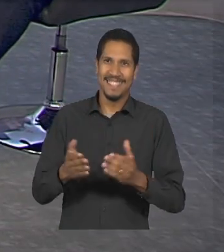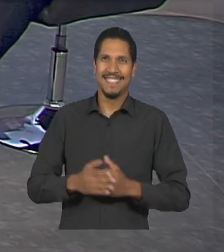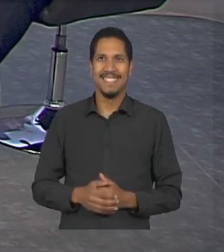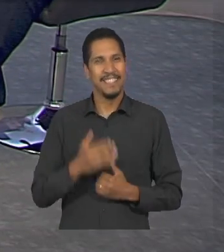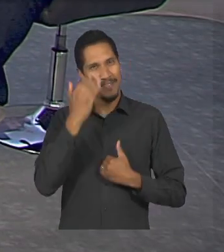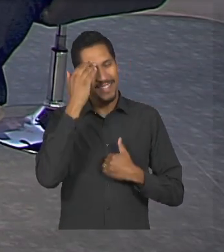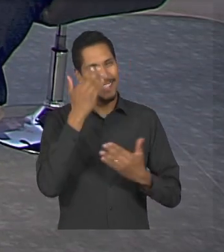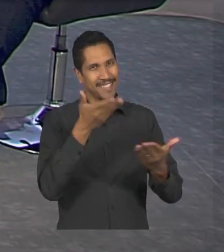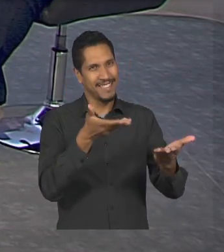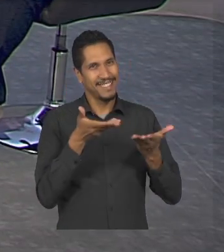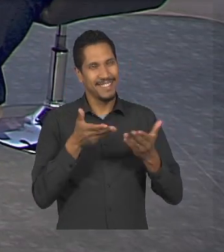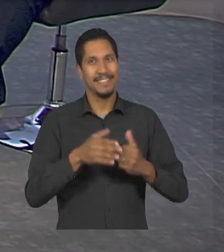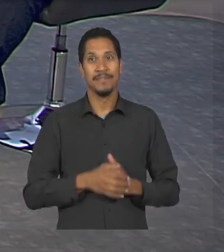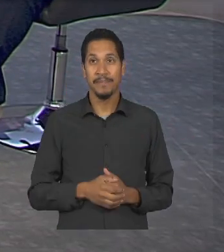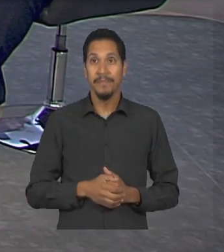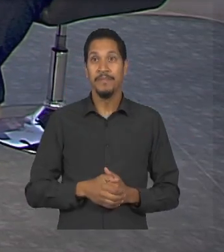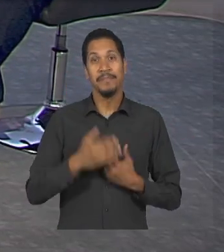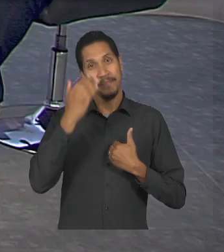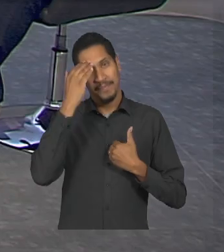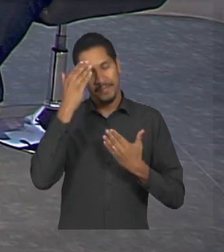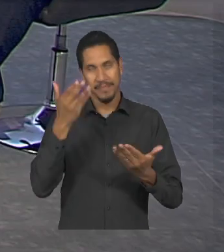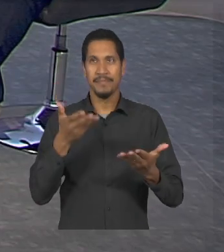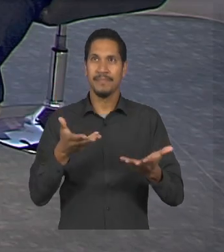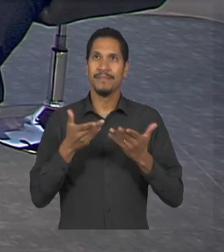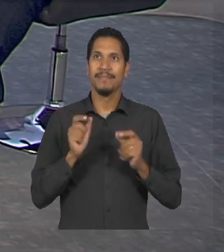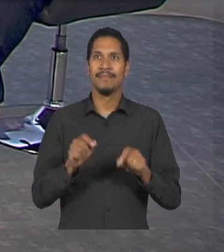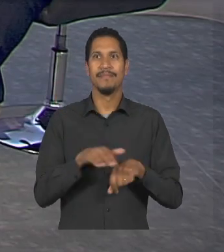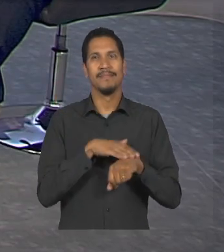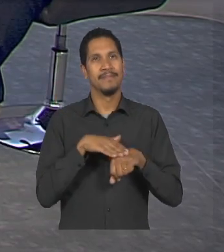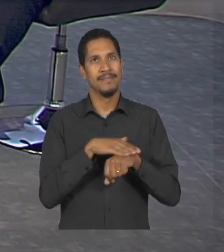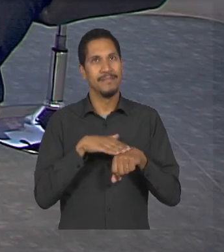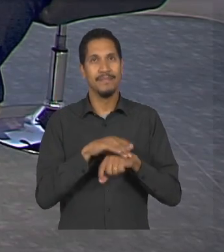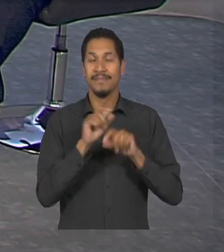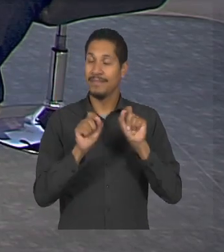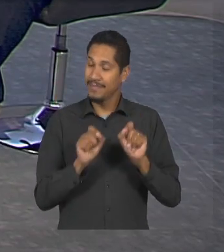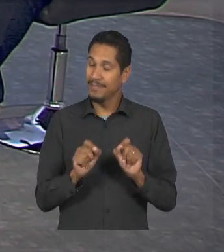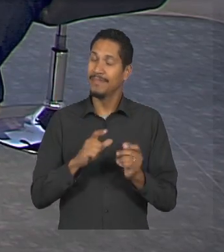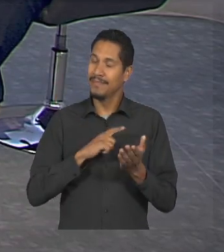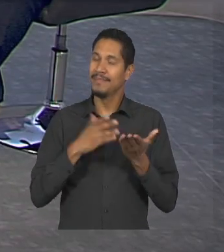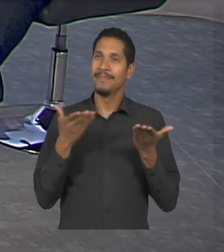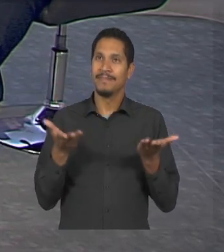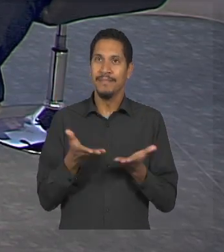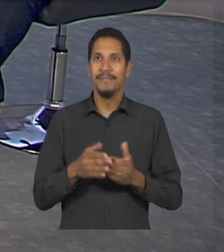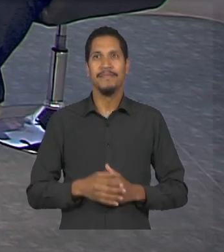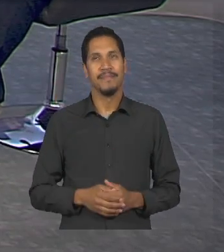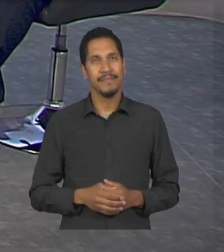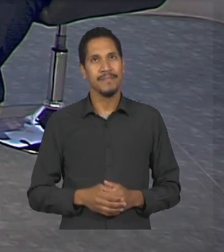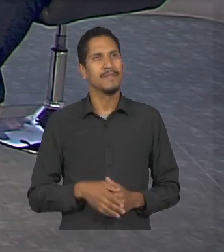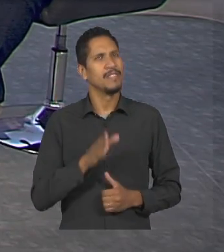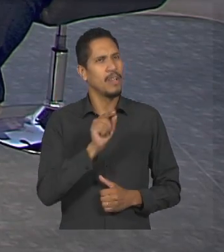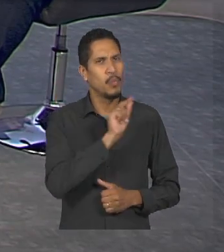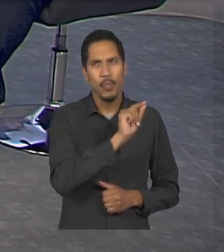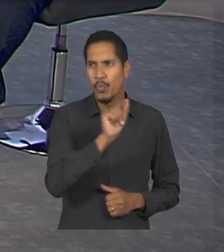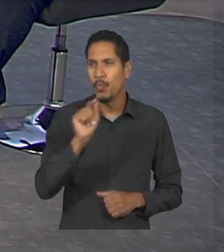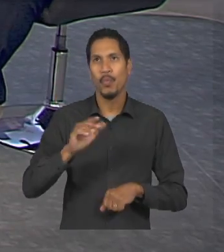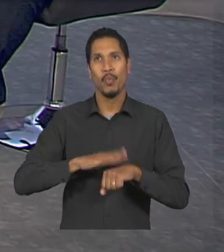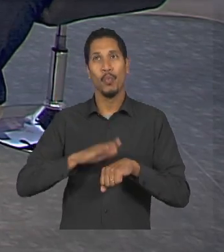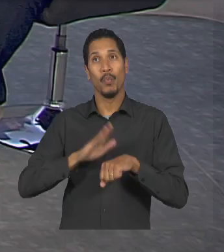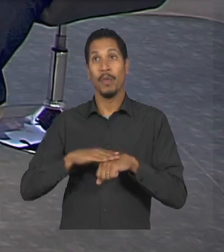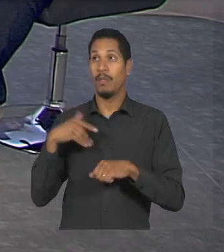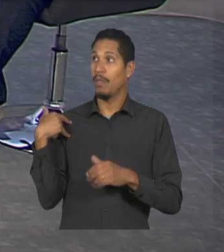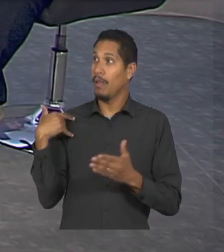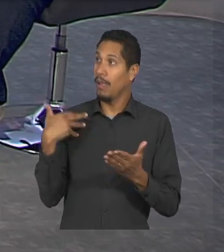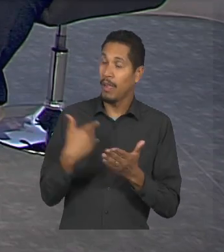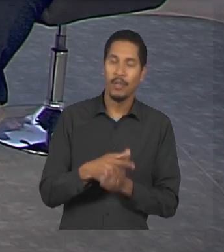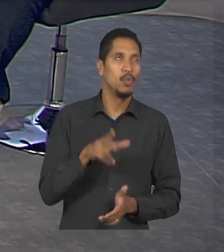nós que agradecemos a sua presença tem muita coisa para gente falar hoje né já vi por todas as suas atribuições que é muita